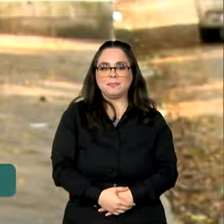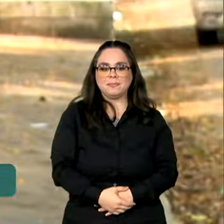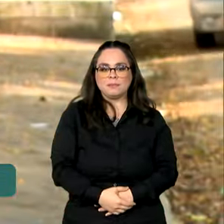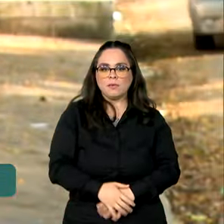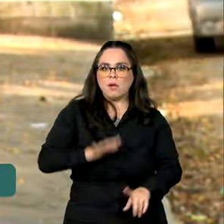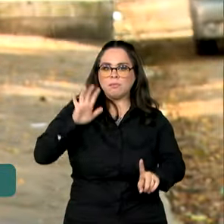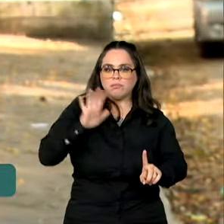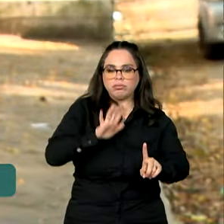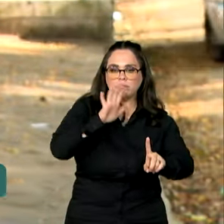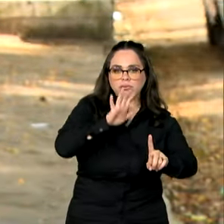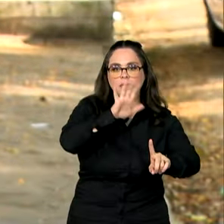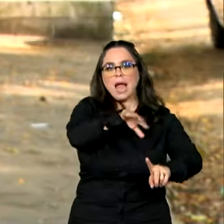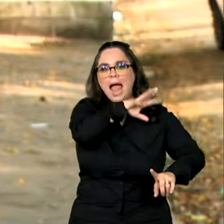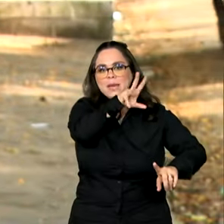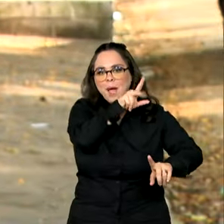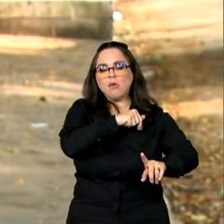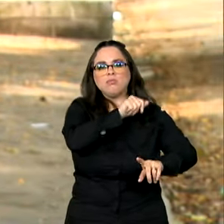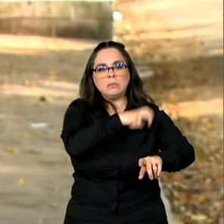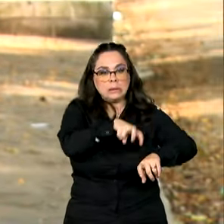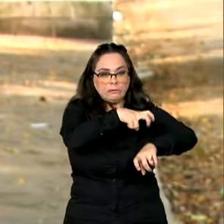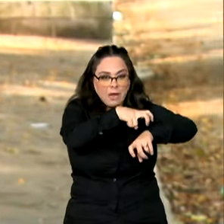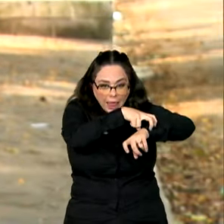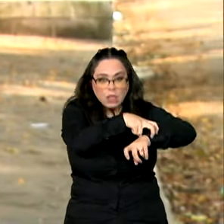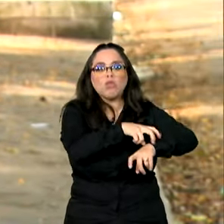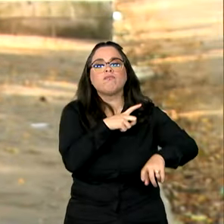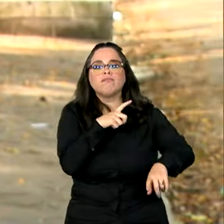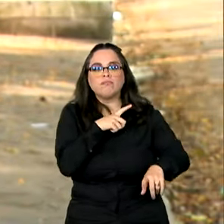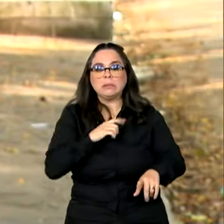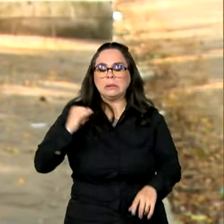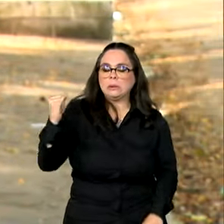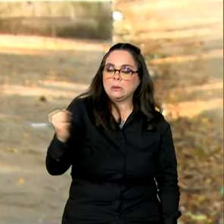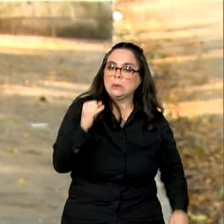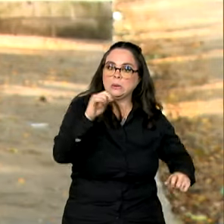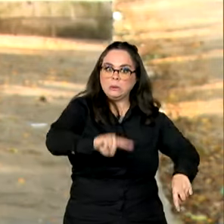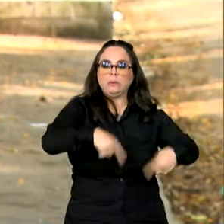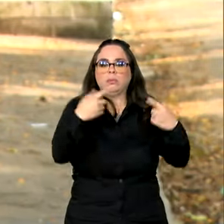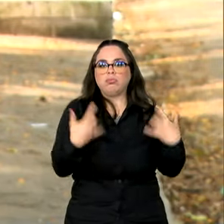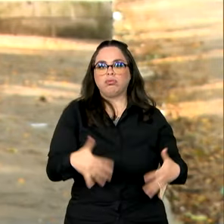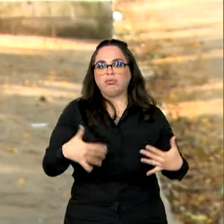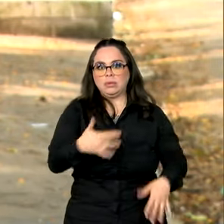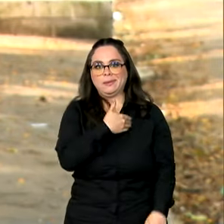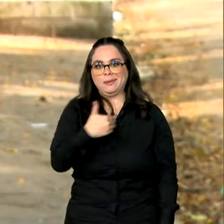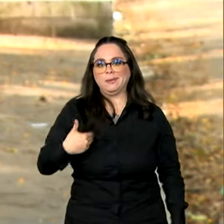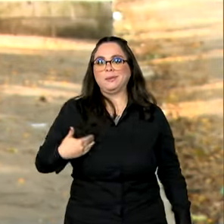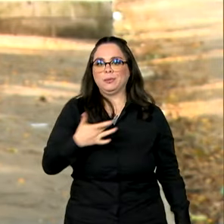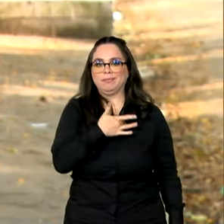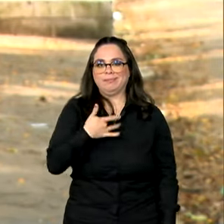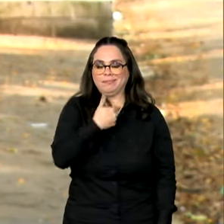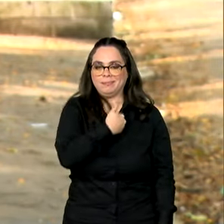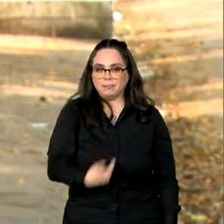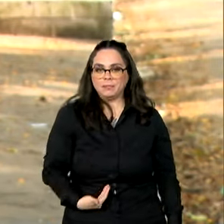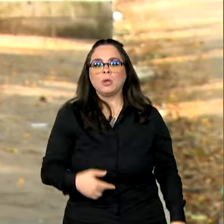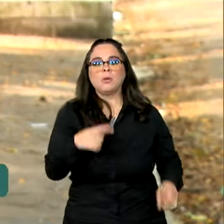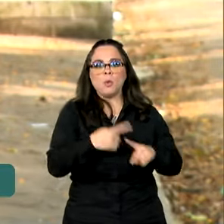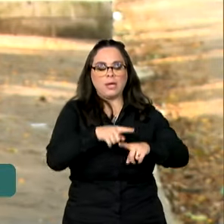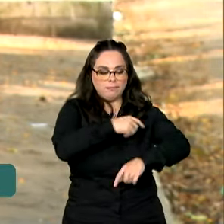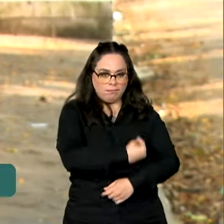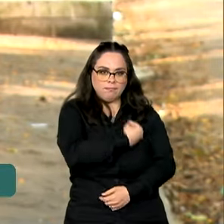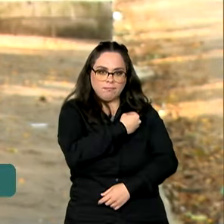incidentes com animais peçonhentos representam um importante desafio para a saúde pública no Brasil. Devido à rica